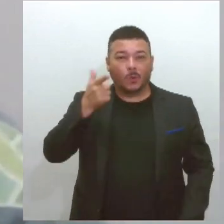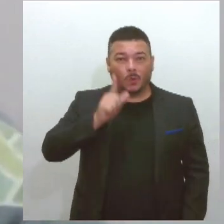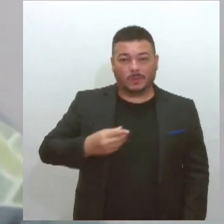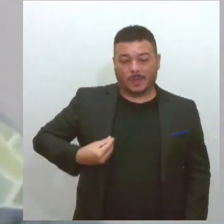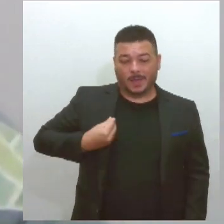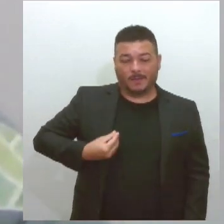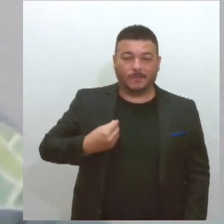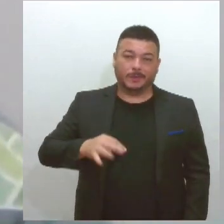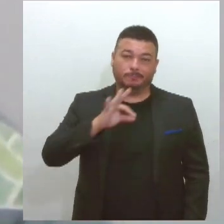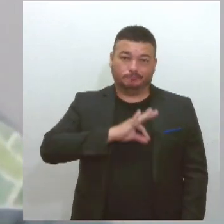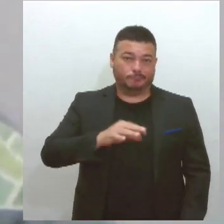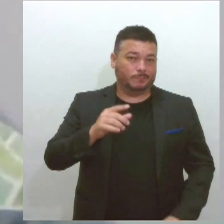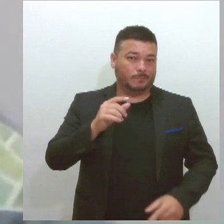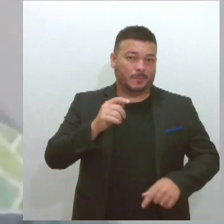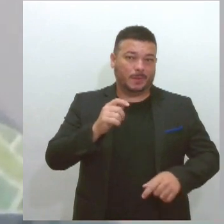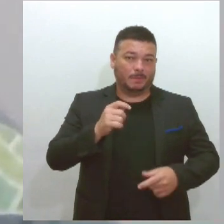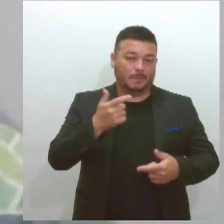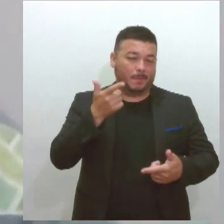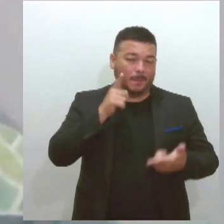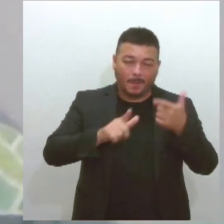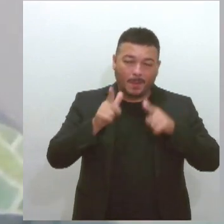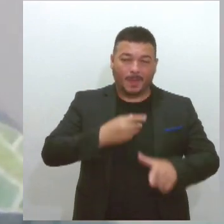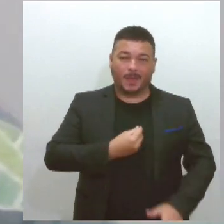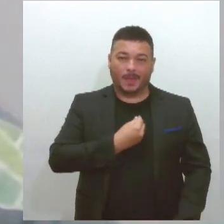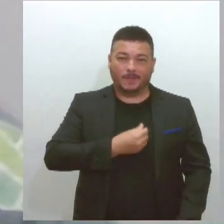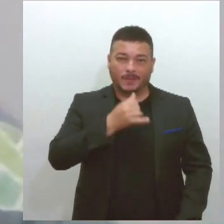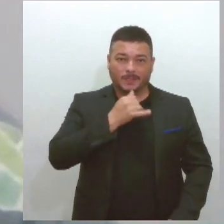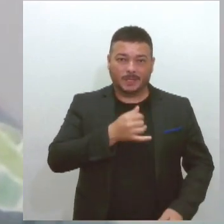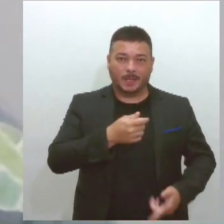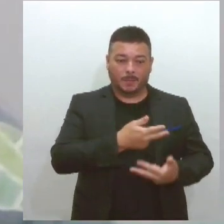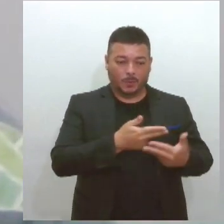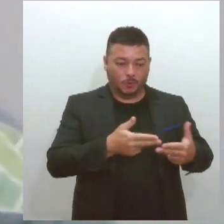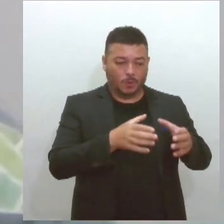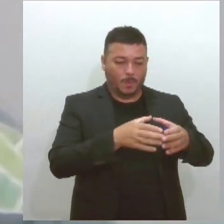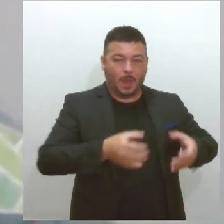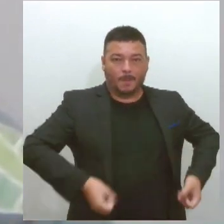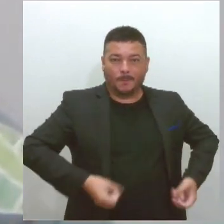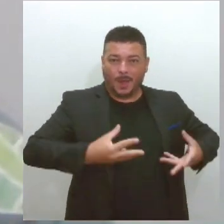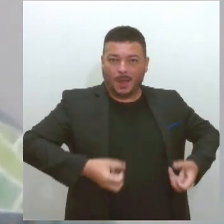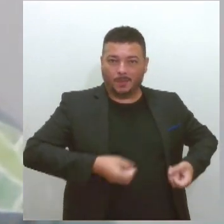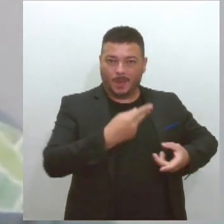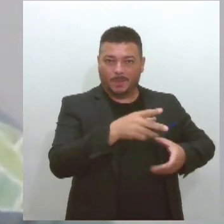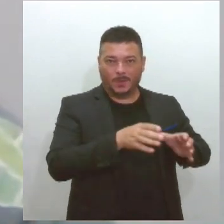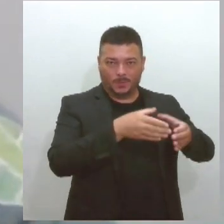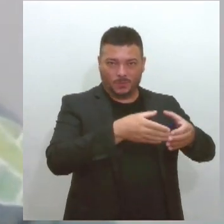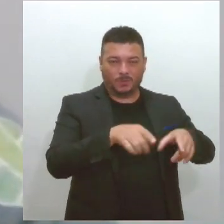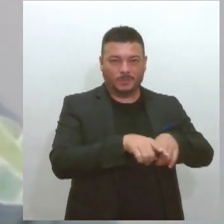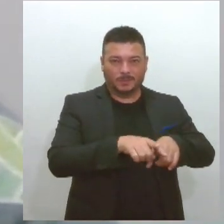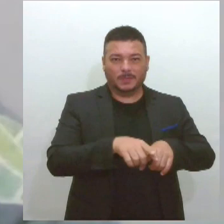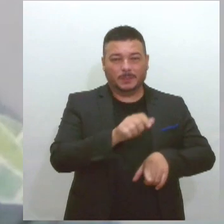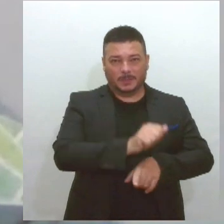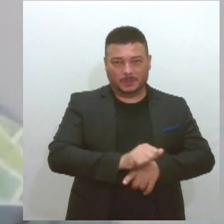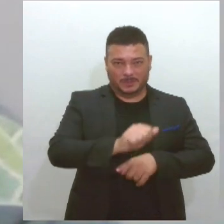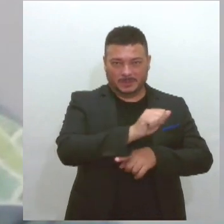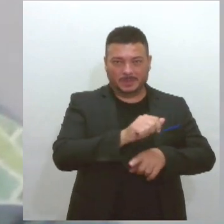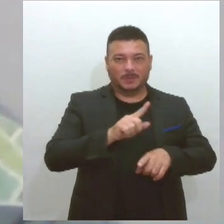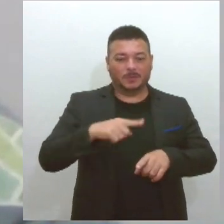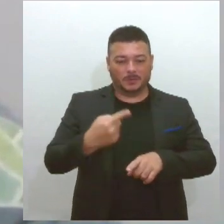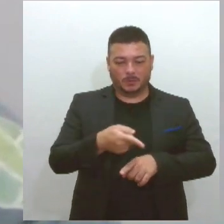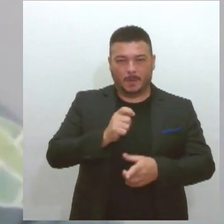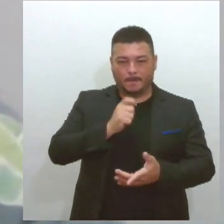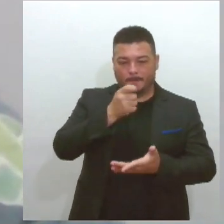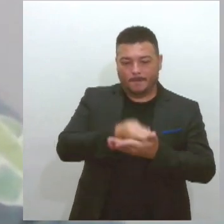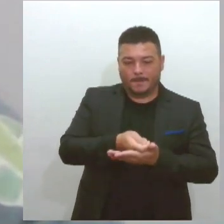desse material que nós tiramos as despesas da cooperativa e graças a Deus em cima desse material nós pagamos os nossos